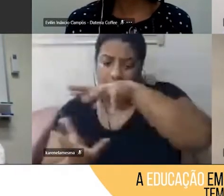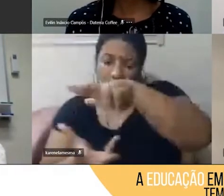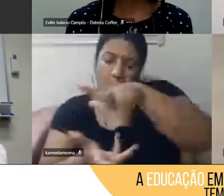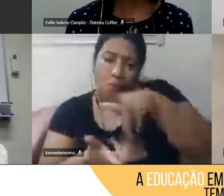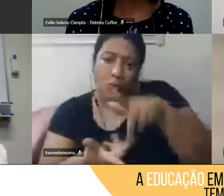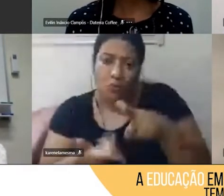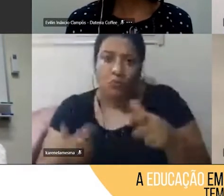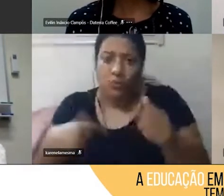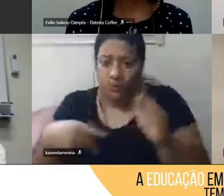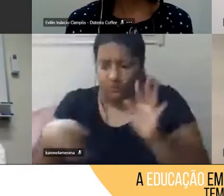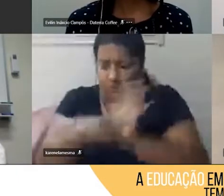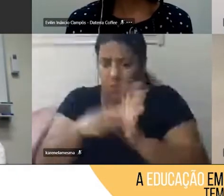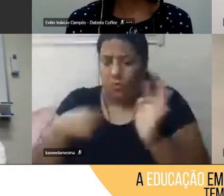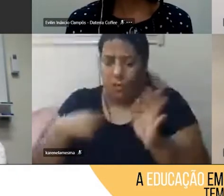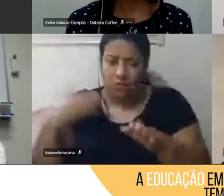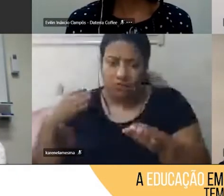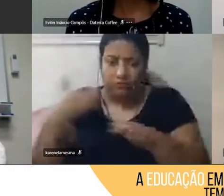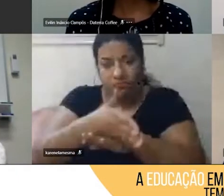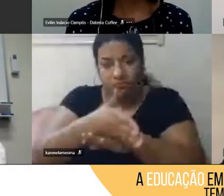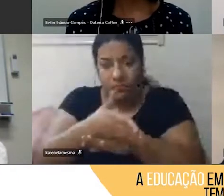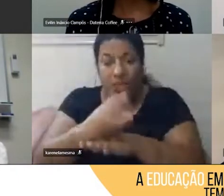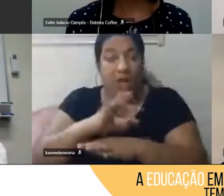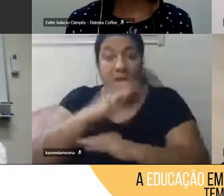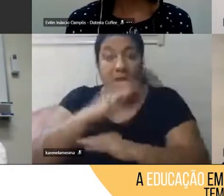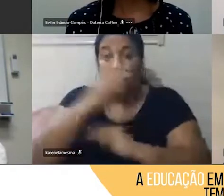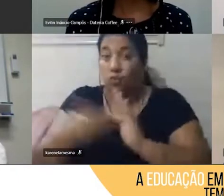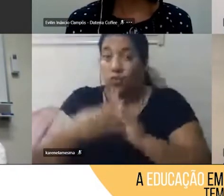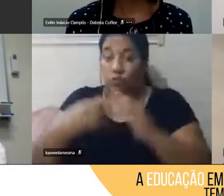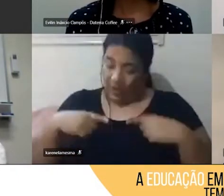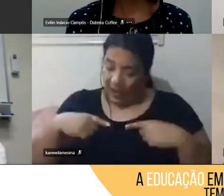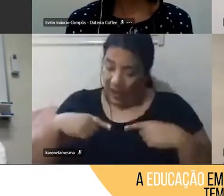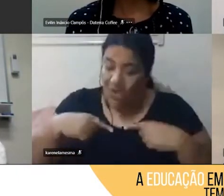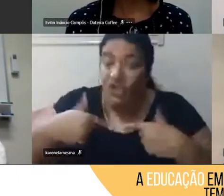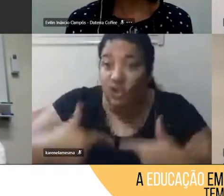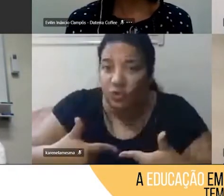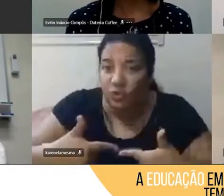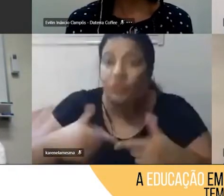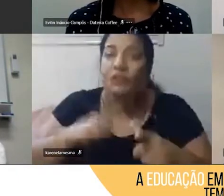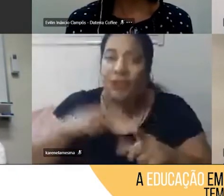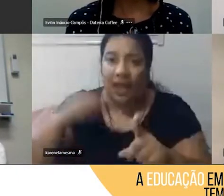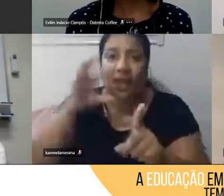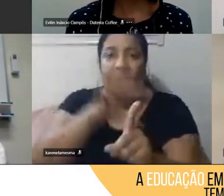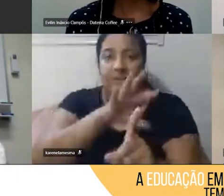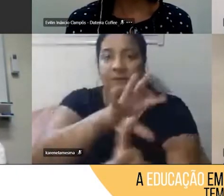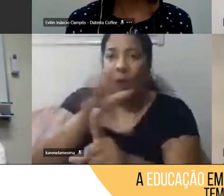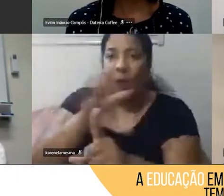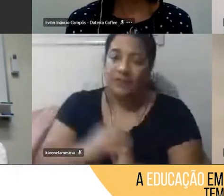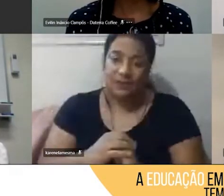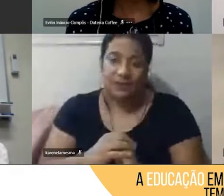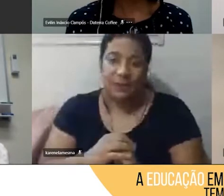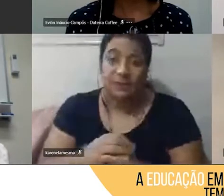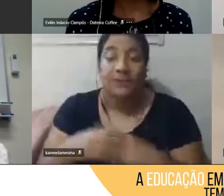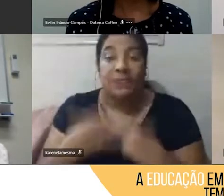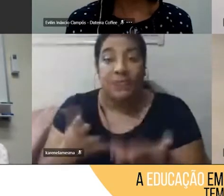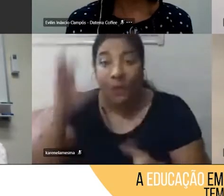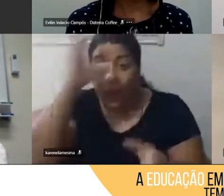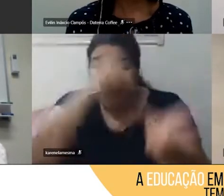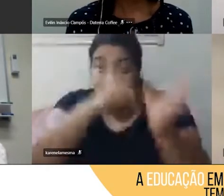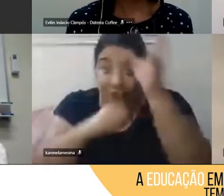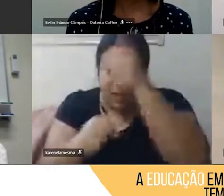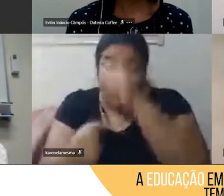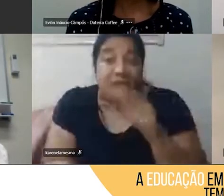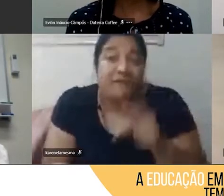isso todas as minhas atitudes são atitudes que impactam esse mundo. Então, o aprender a fazer é quando, de fato, a gente